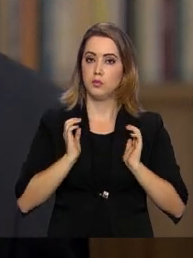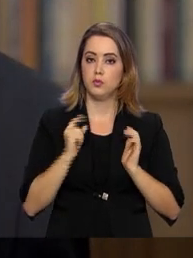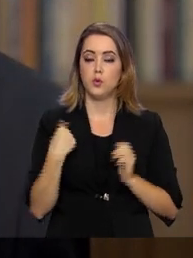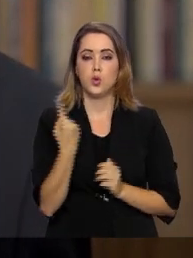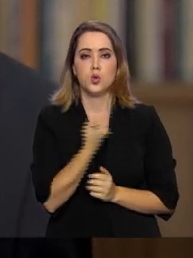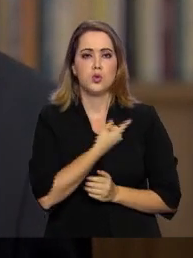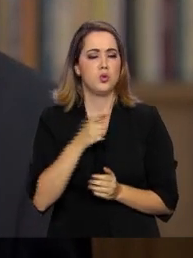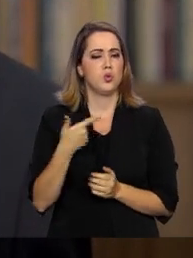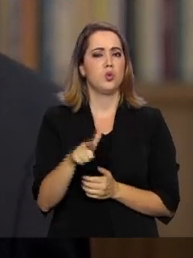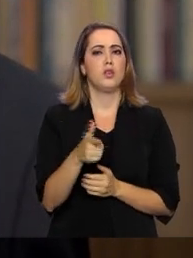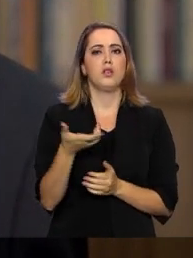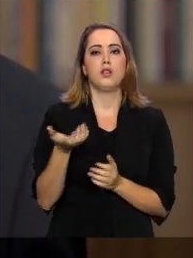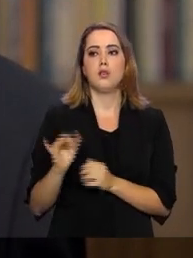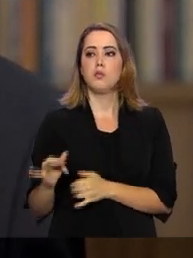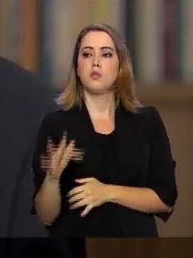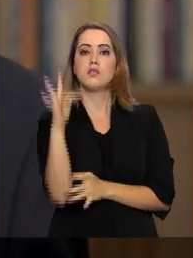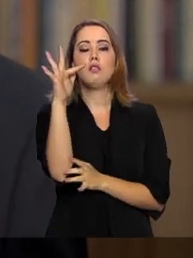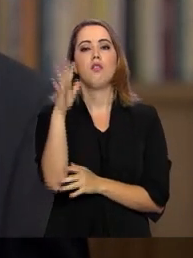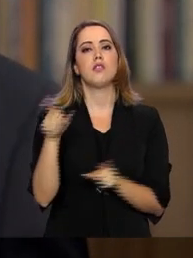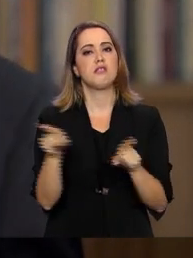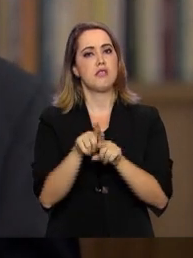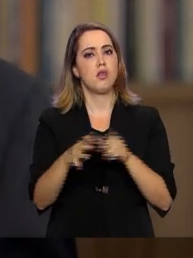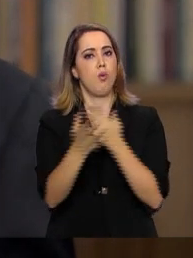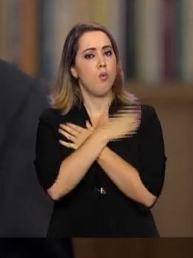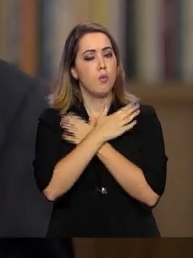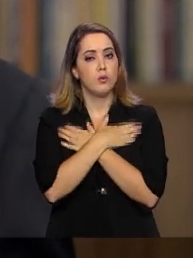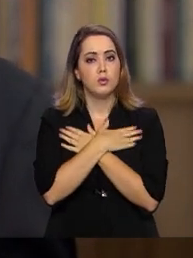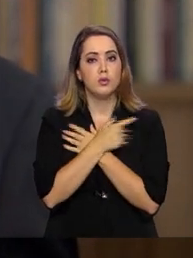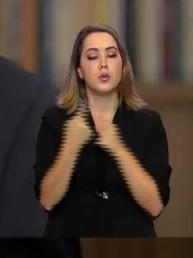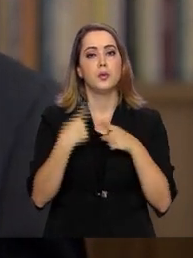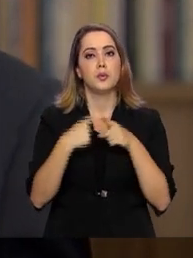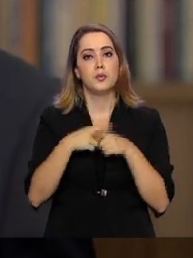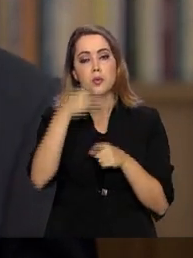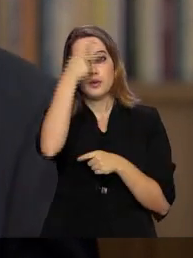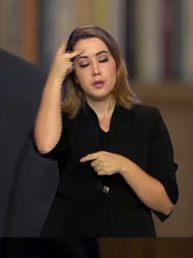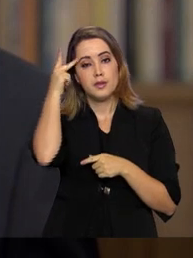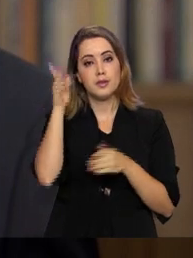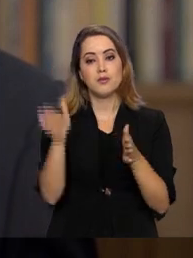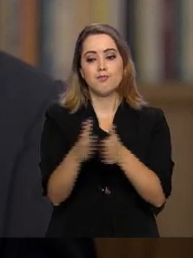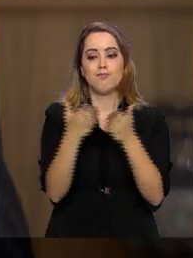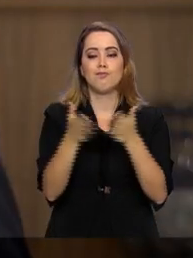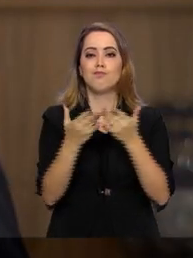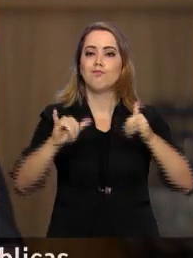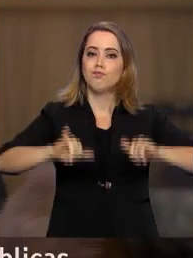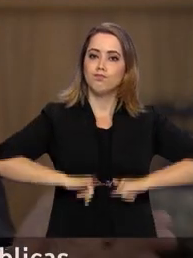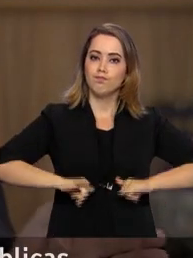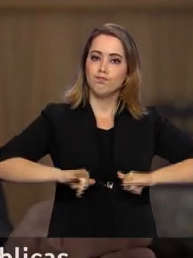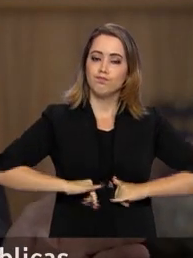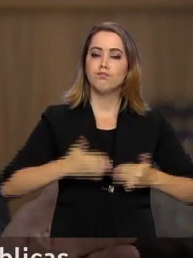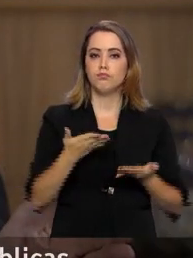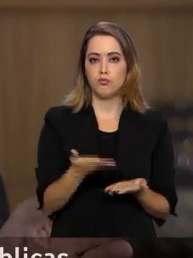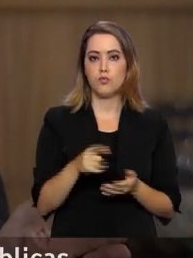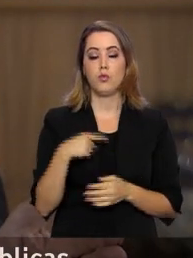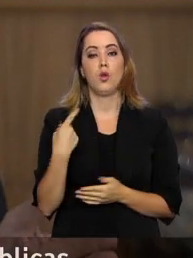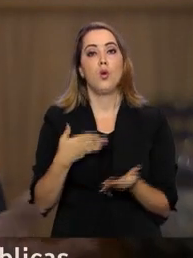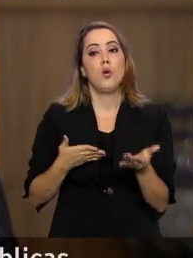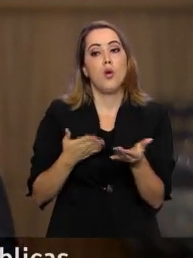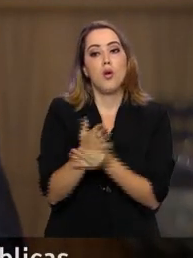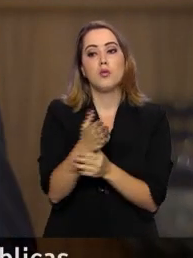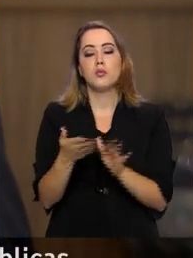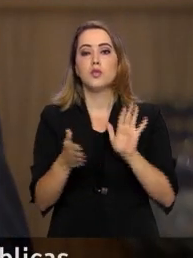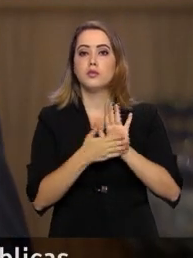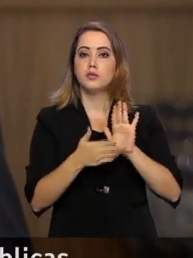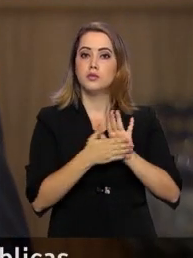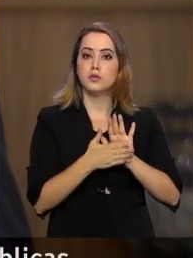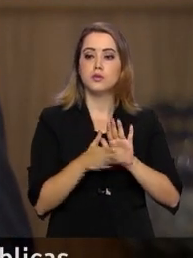aceitamos mais inflação e desemprego, porque os mais pobres é que pagam essa conta. Com a aprovação da proposta